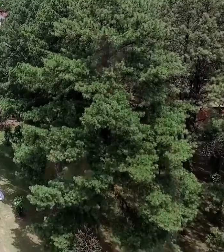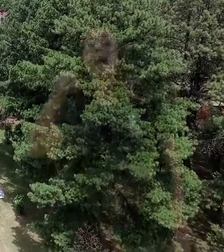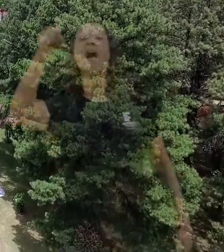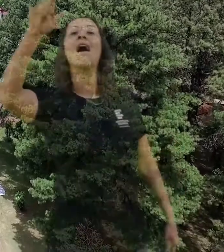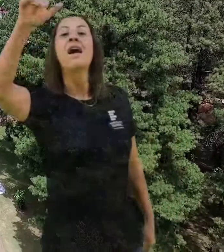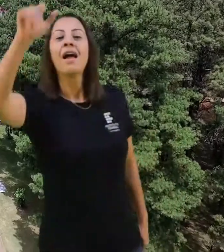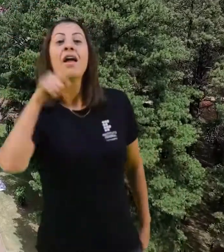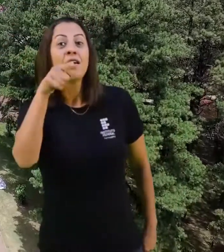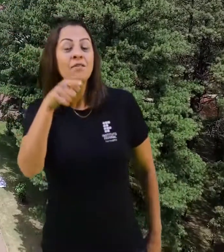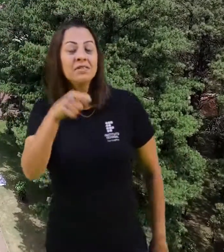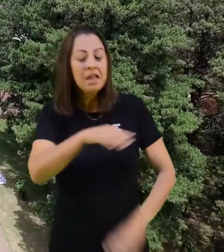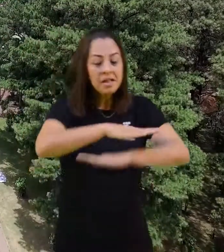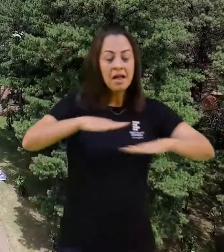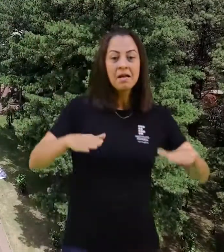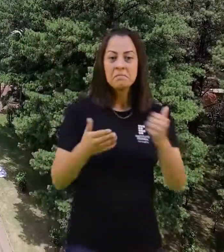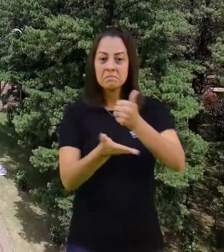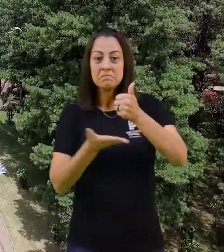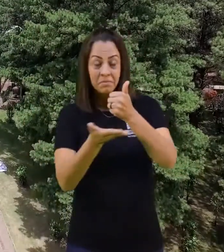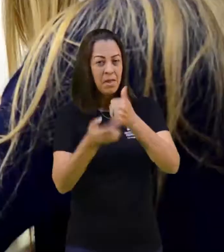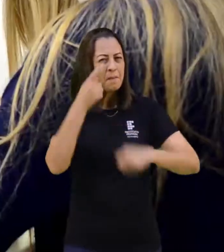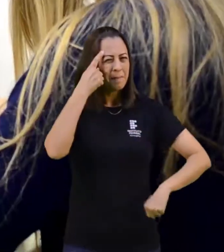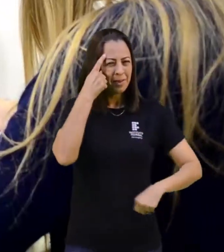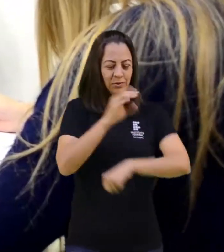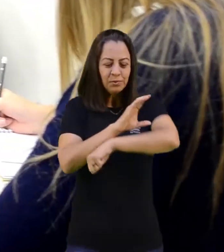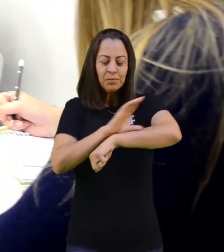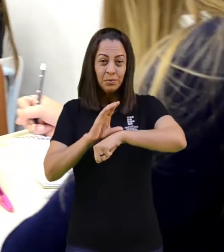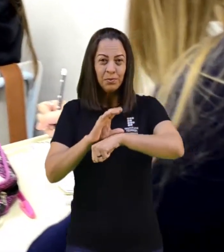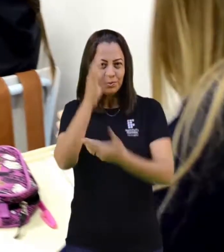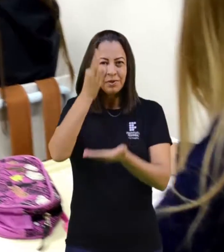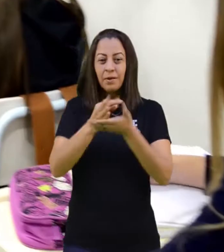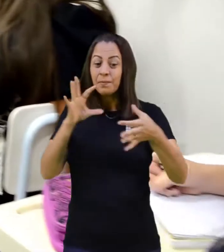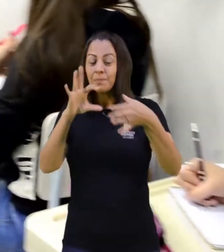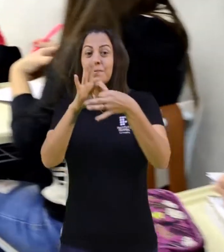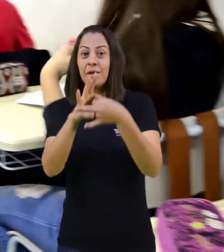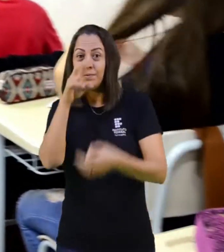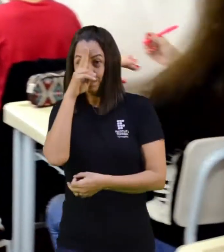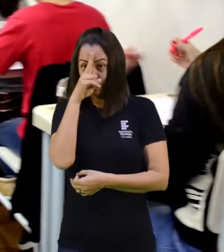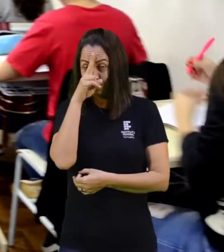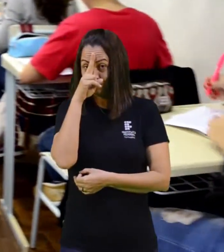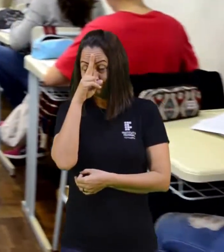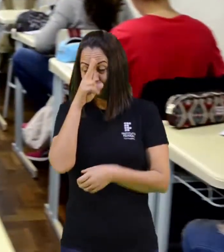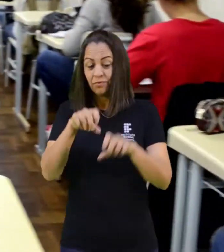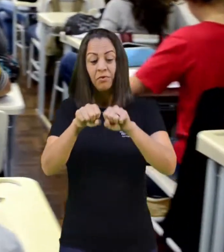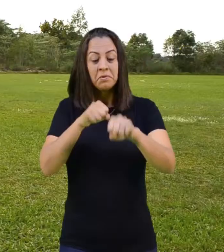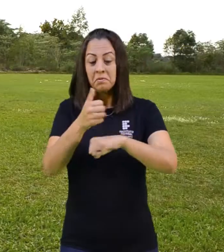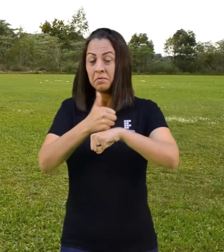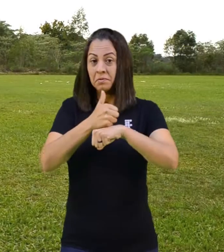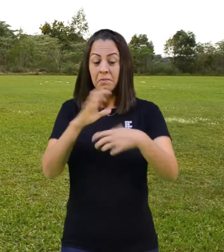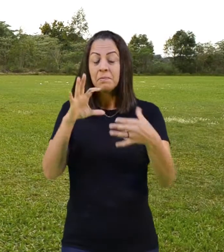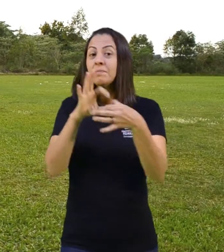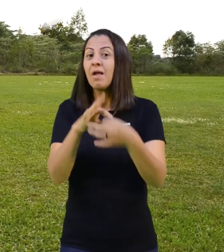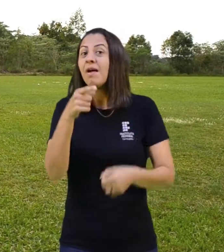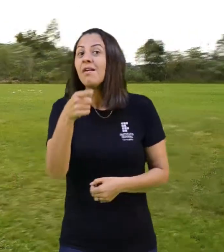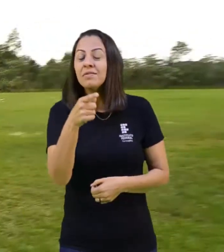Ei, você que está terminando o ensino fundamental, já pensou em fazer um curso técnico integrado ao ensino médio? Com